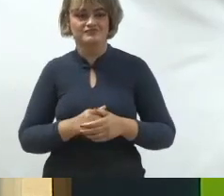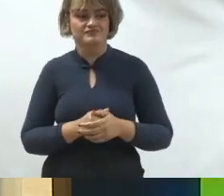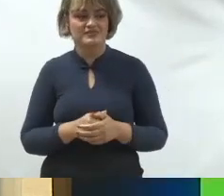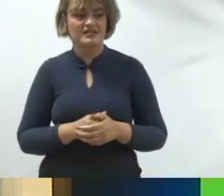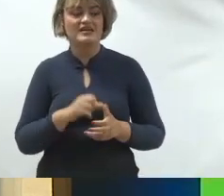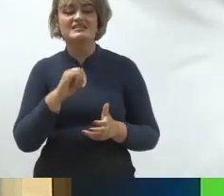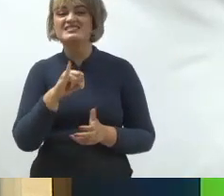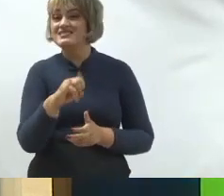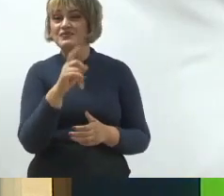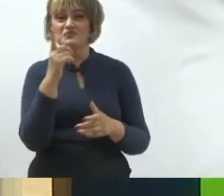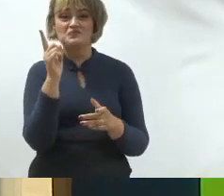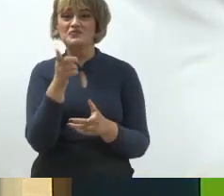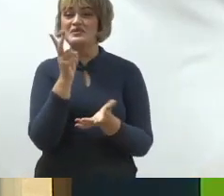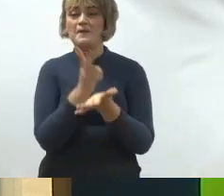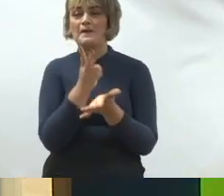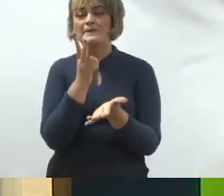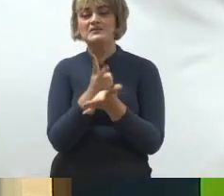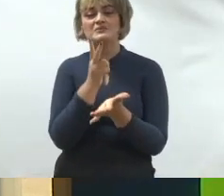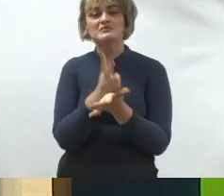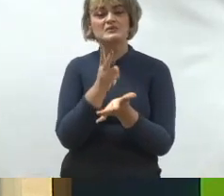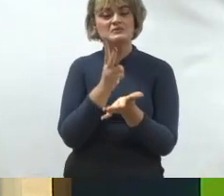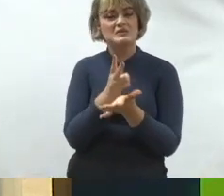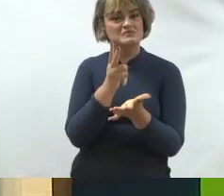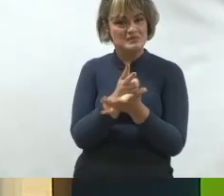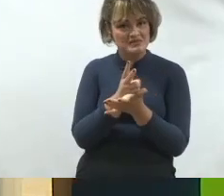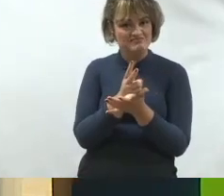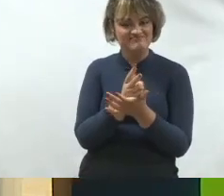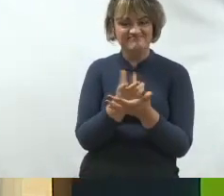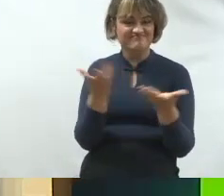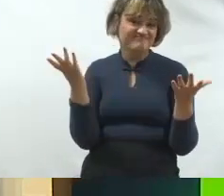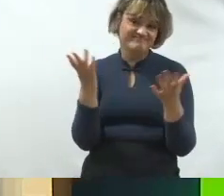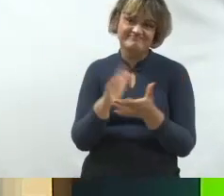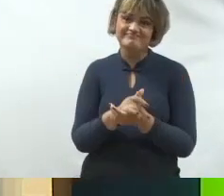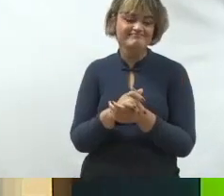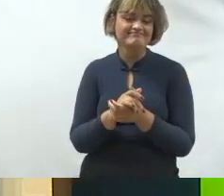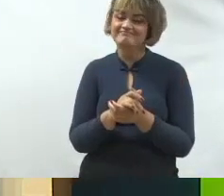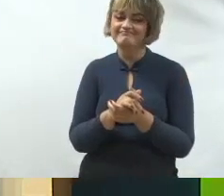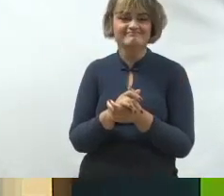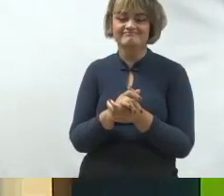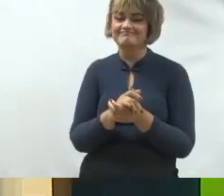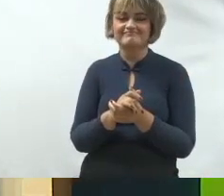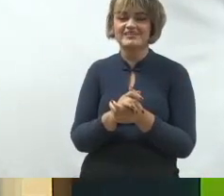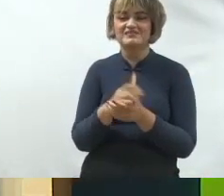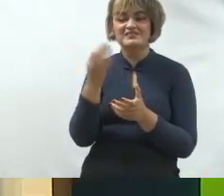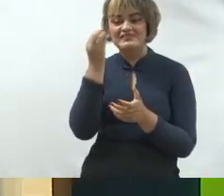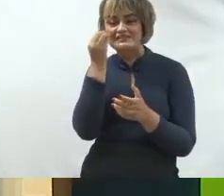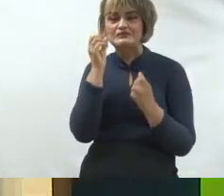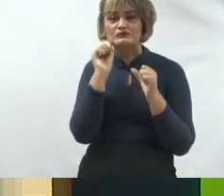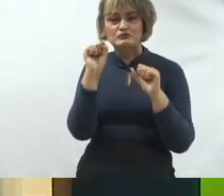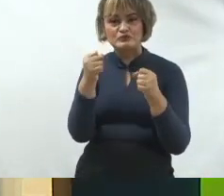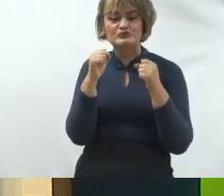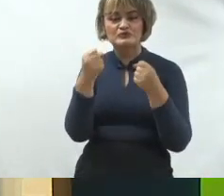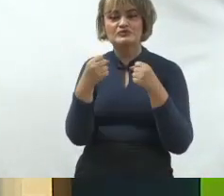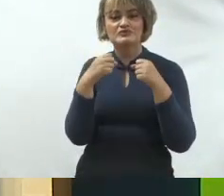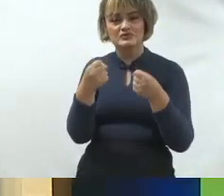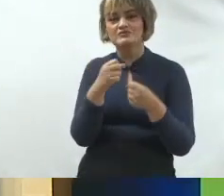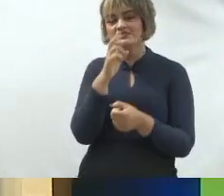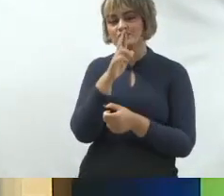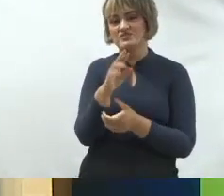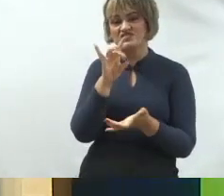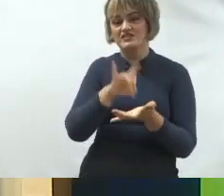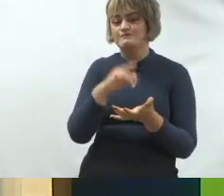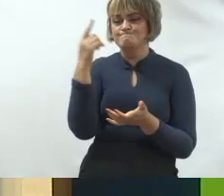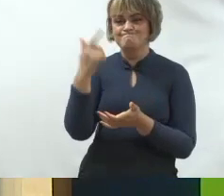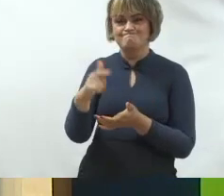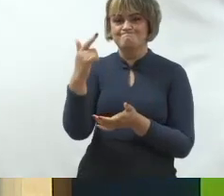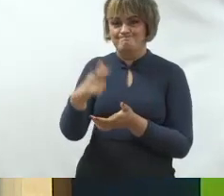Se você não romper a barreira da distinção, provavelmente você vai ficar se estapeando sem sucesso nenhum dentro da sua campanha eleitoral.